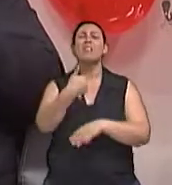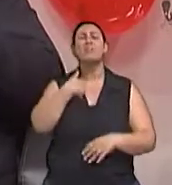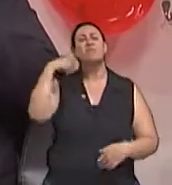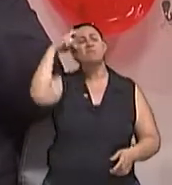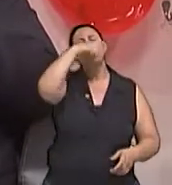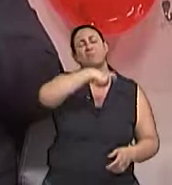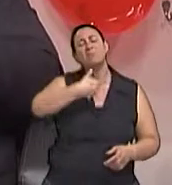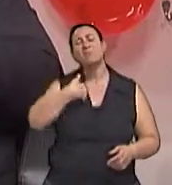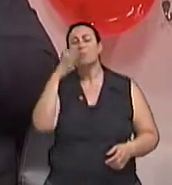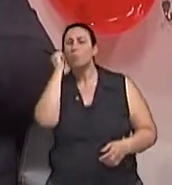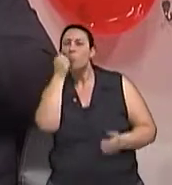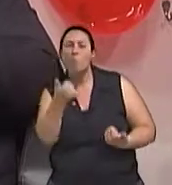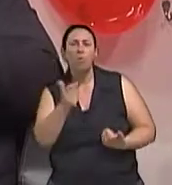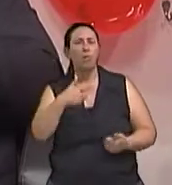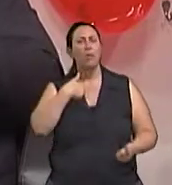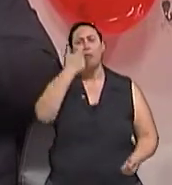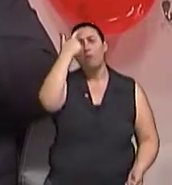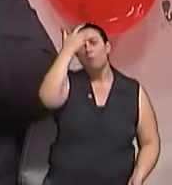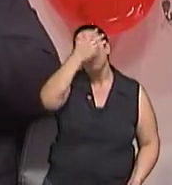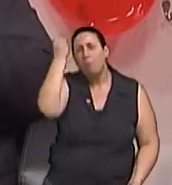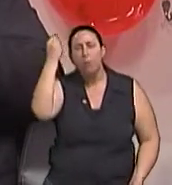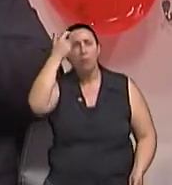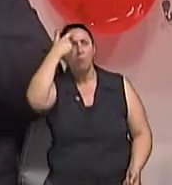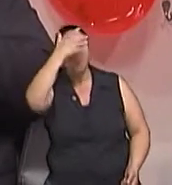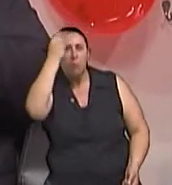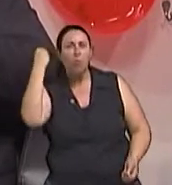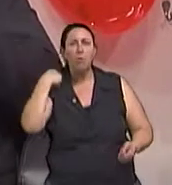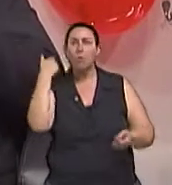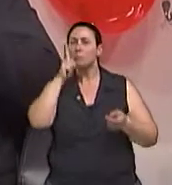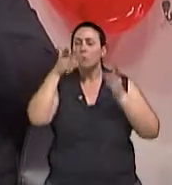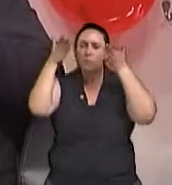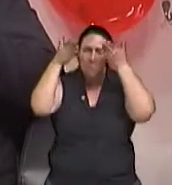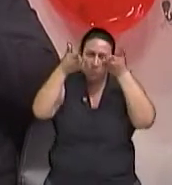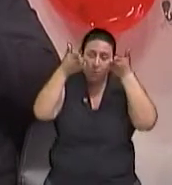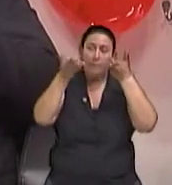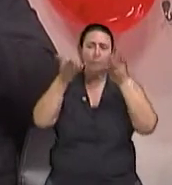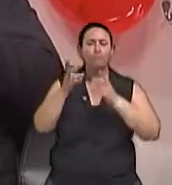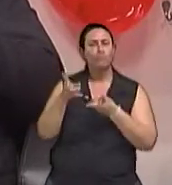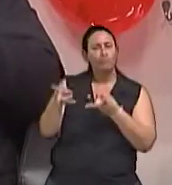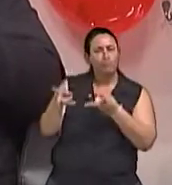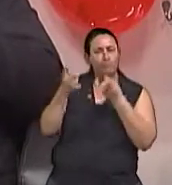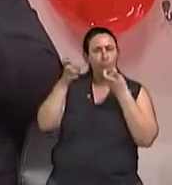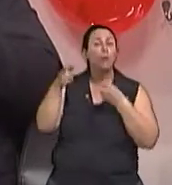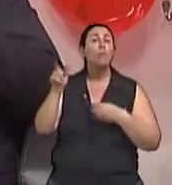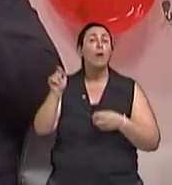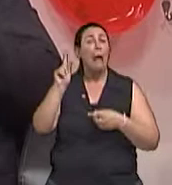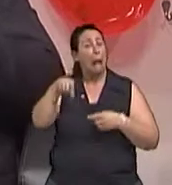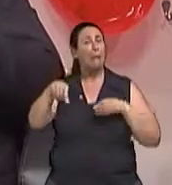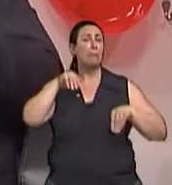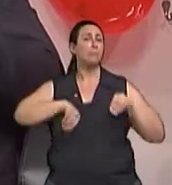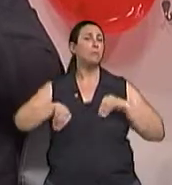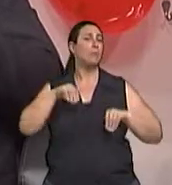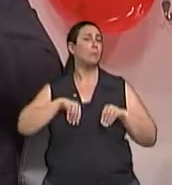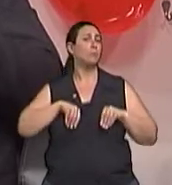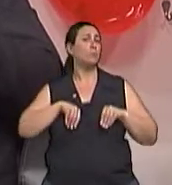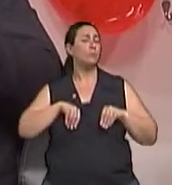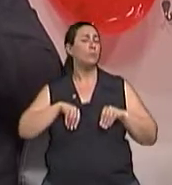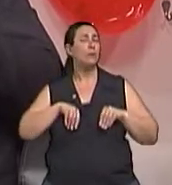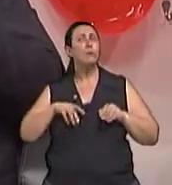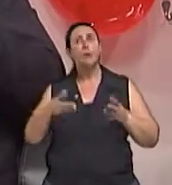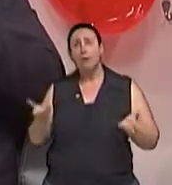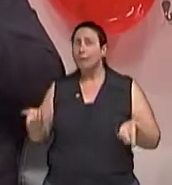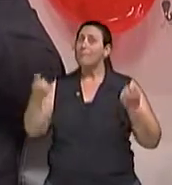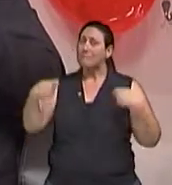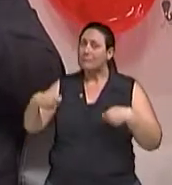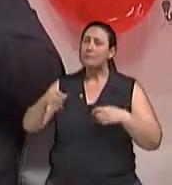esquecimentos, diminuição da capacidade de concentração, quando na verdade o diagnóstico final é depressão. Trata-se a depressão,